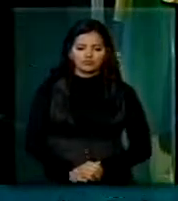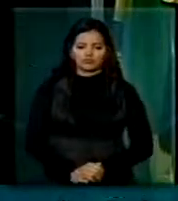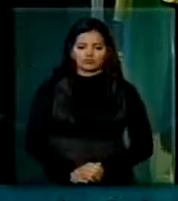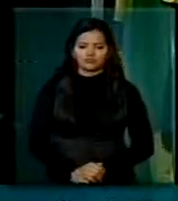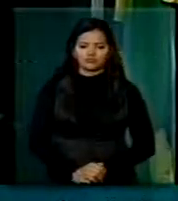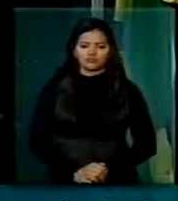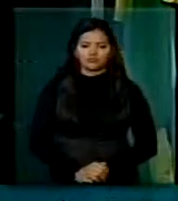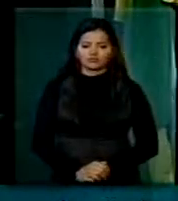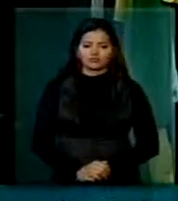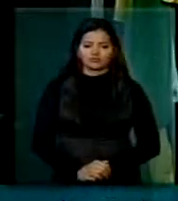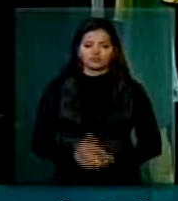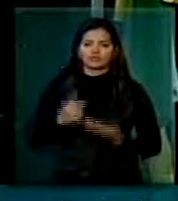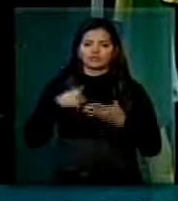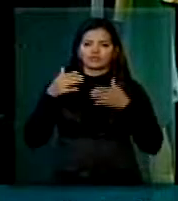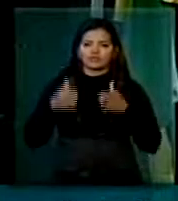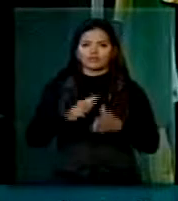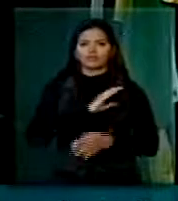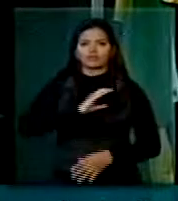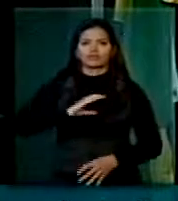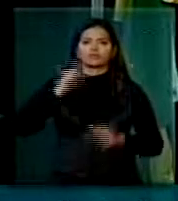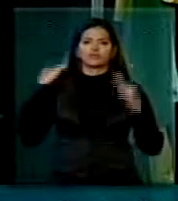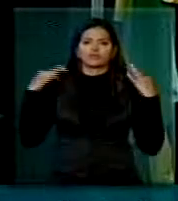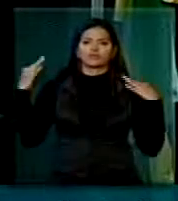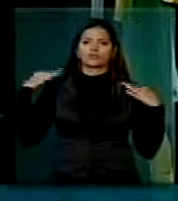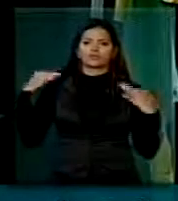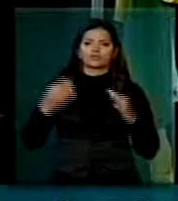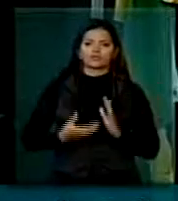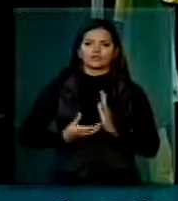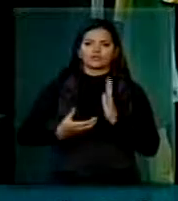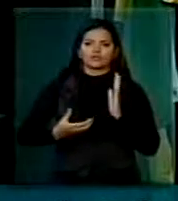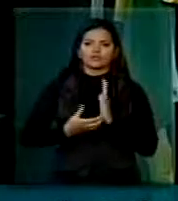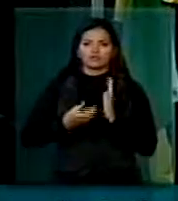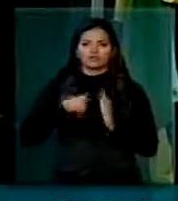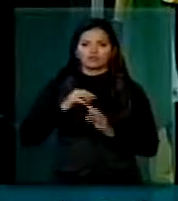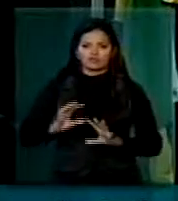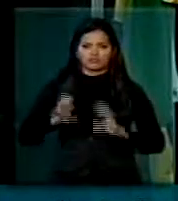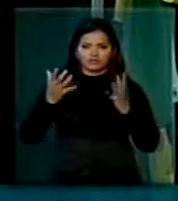Da qualidade de membro da Comissão de Turismo da Câmara dos Deputados, prestigiou o evento.